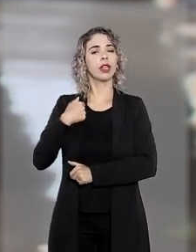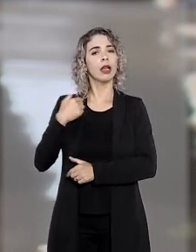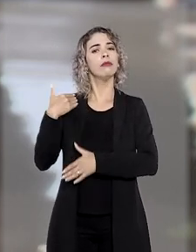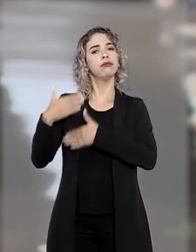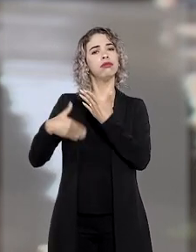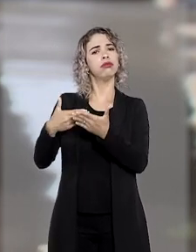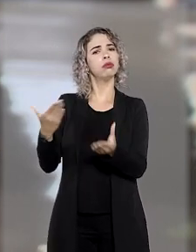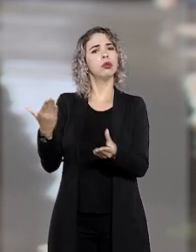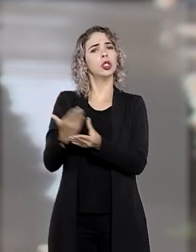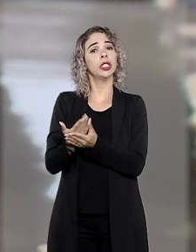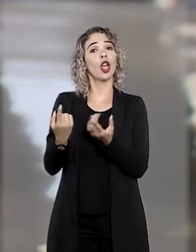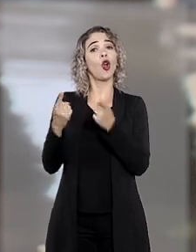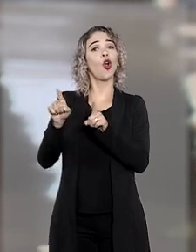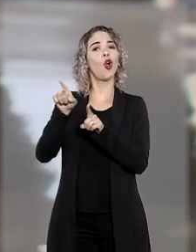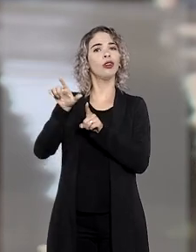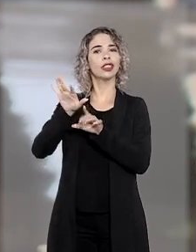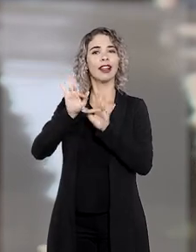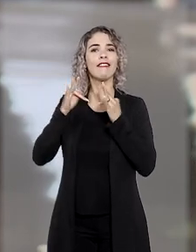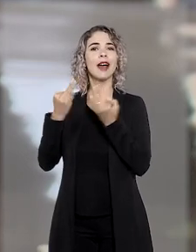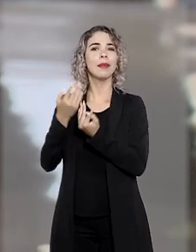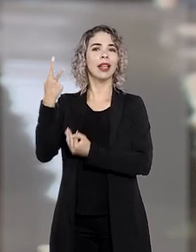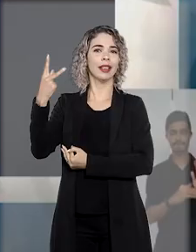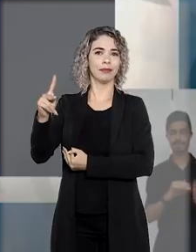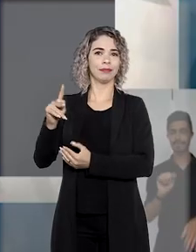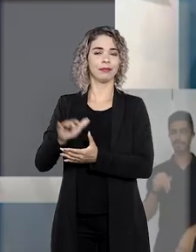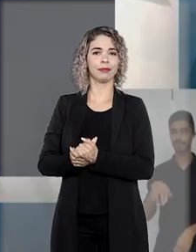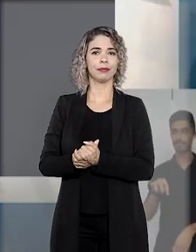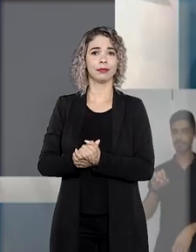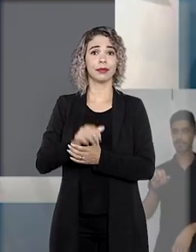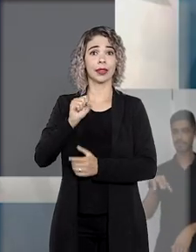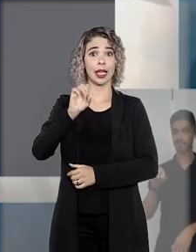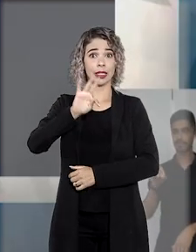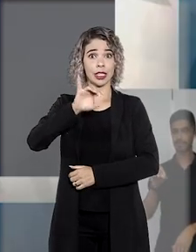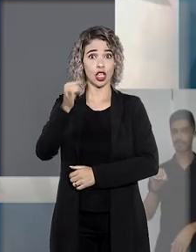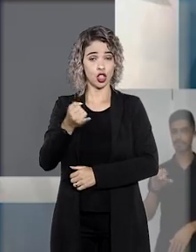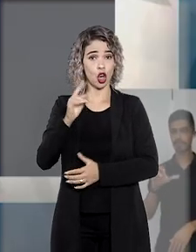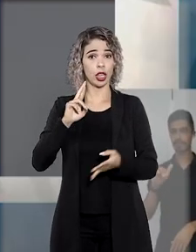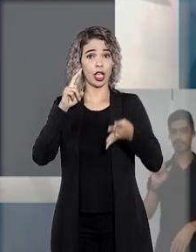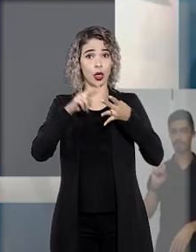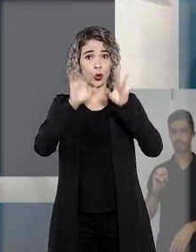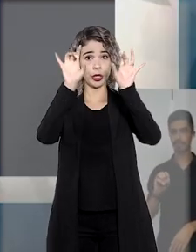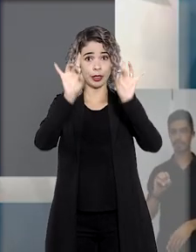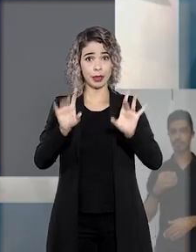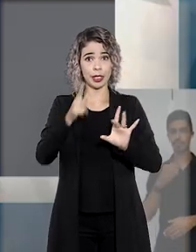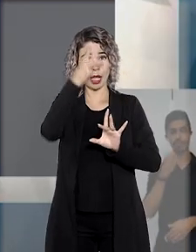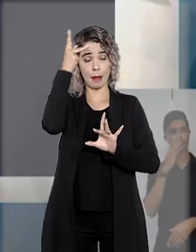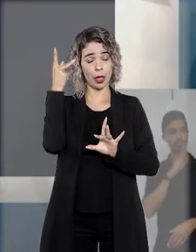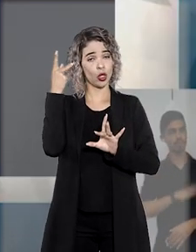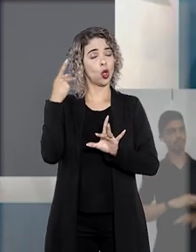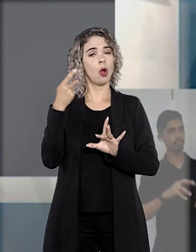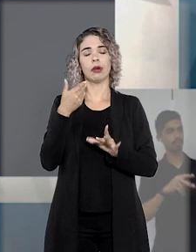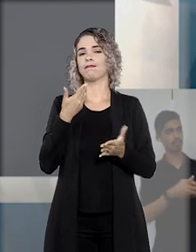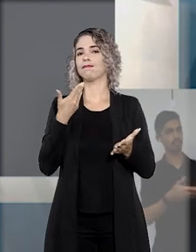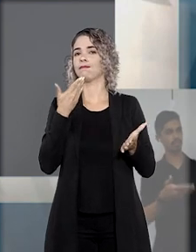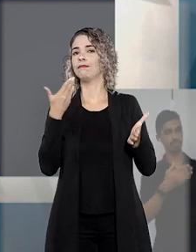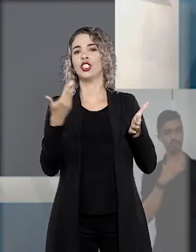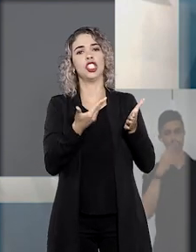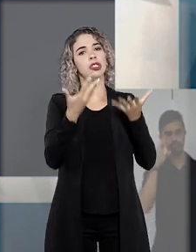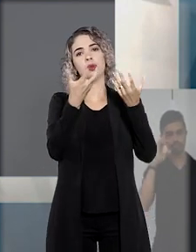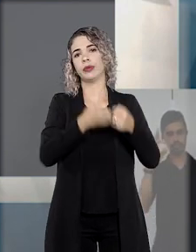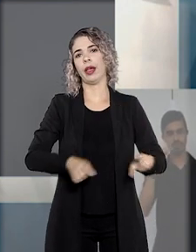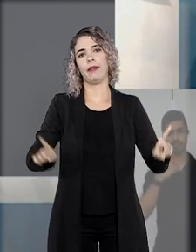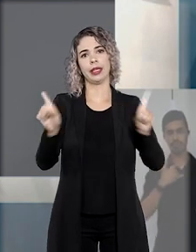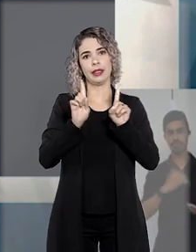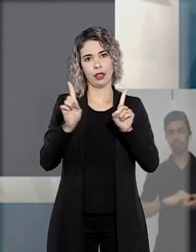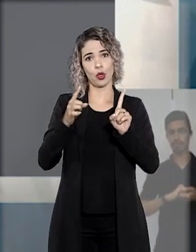prosseguimento do processo contra os herdeiros. No STJ, o recurso especial dos herdeiros teve o provimento negado